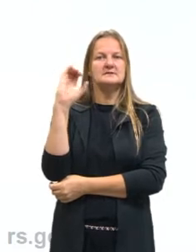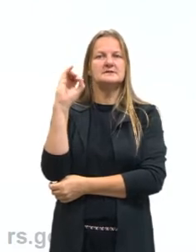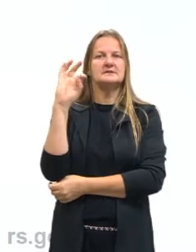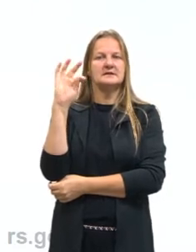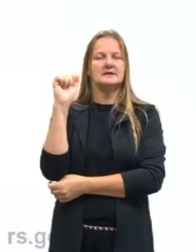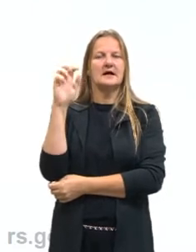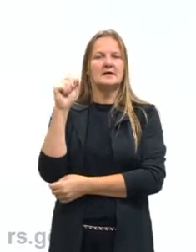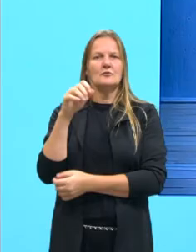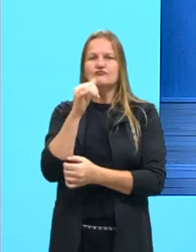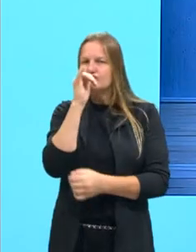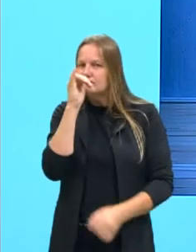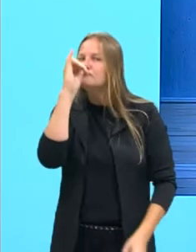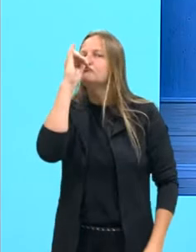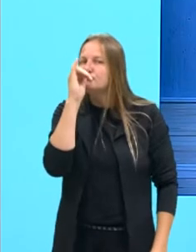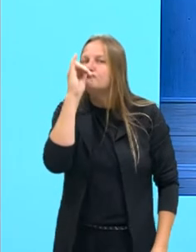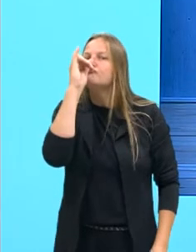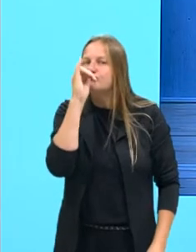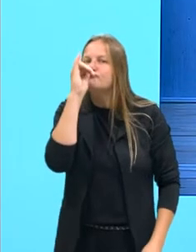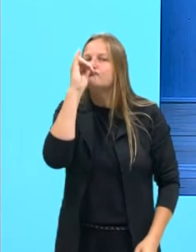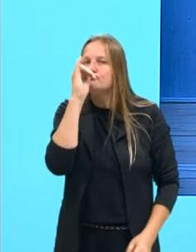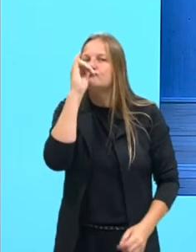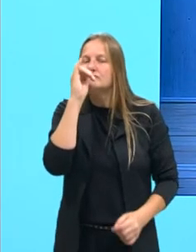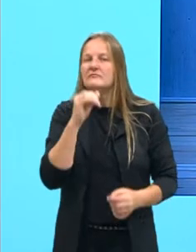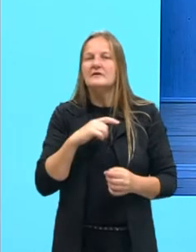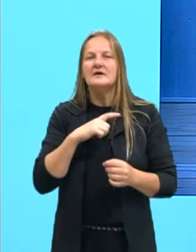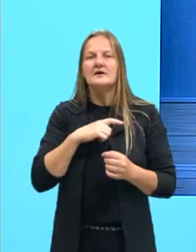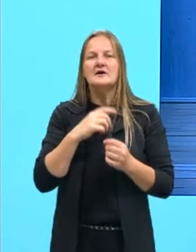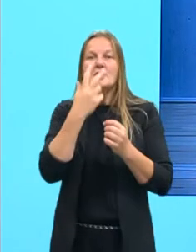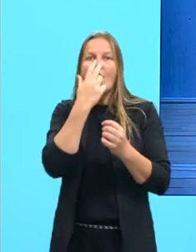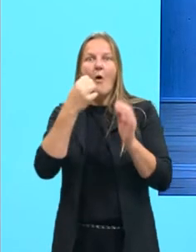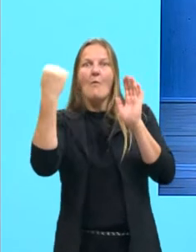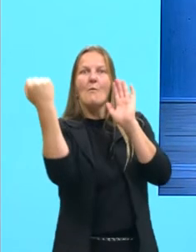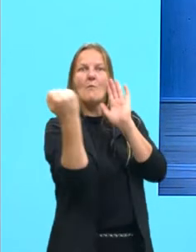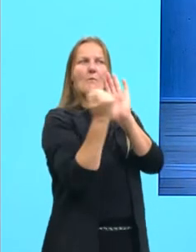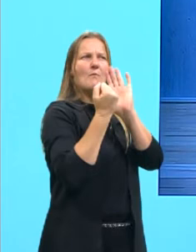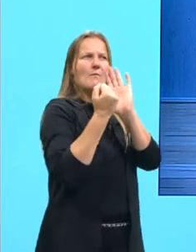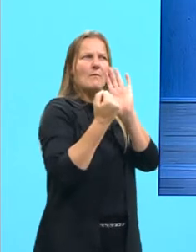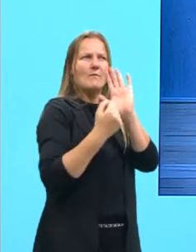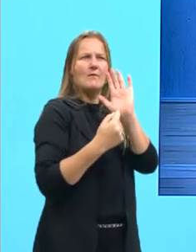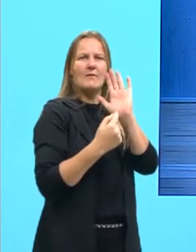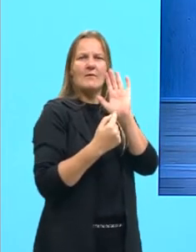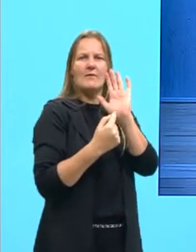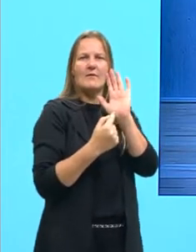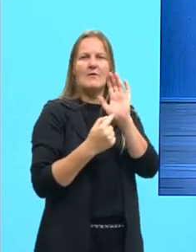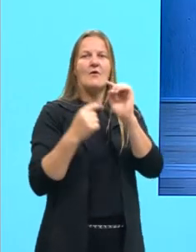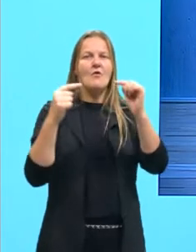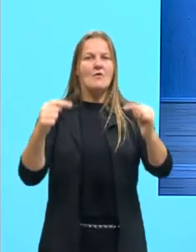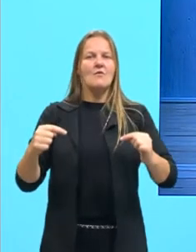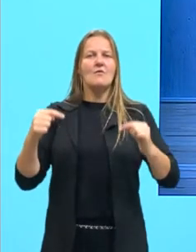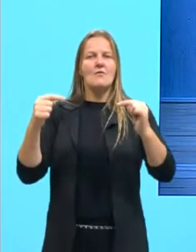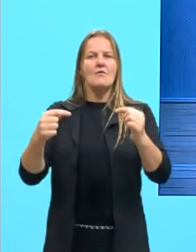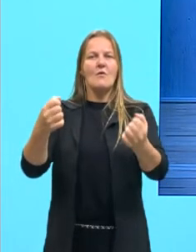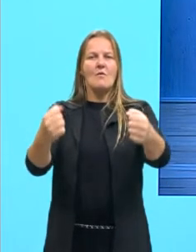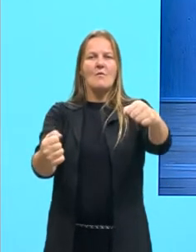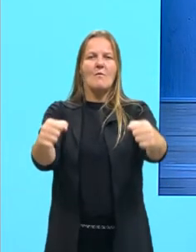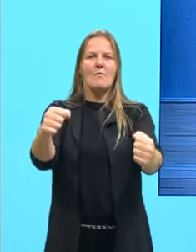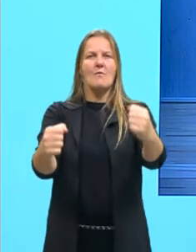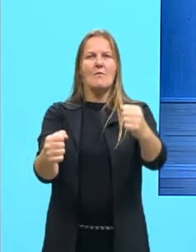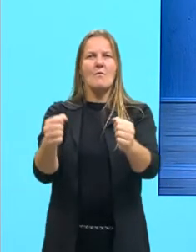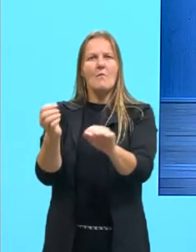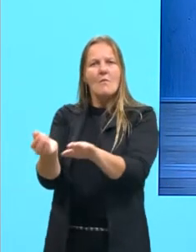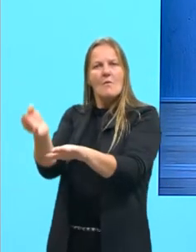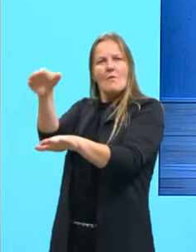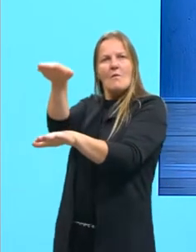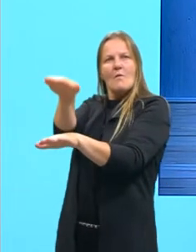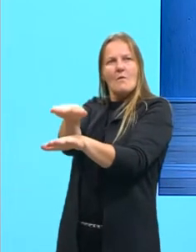rinoceronte, representando um veículo. Temos ali as rodas, o veículo sendo posto em cima